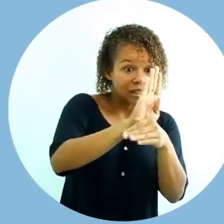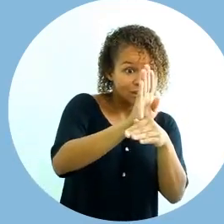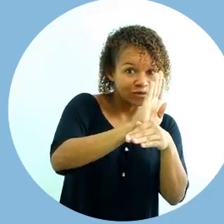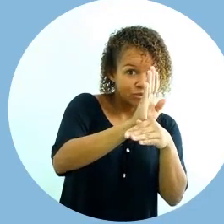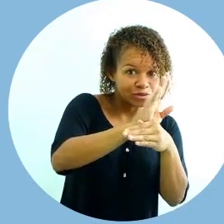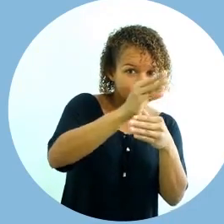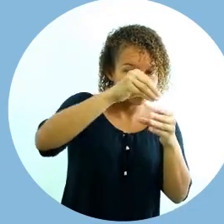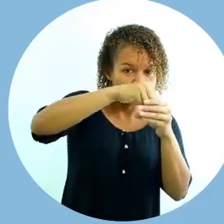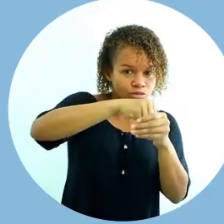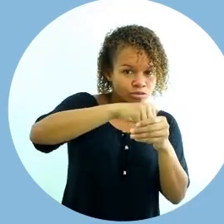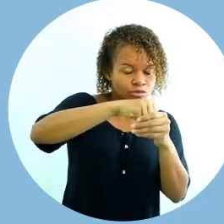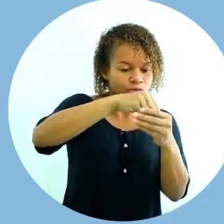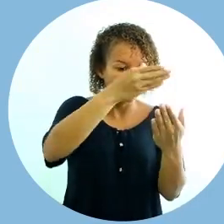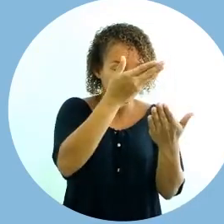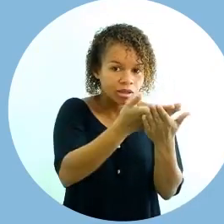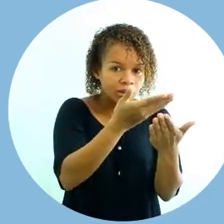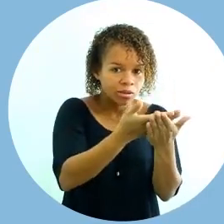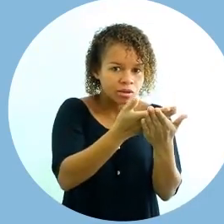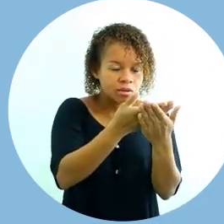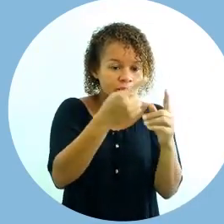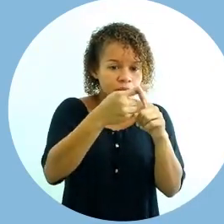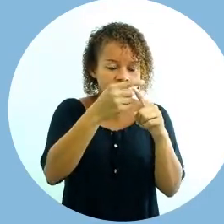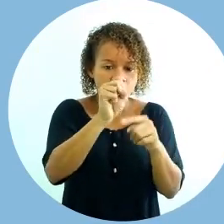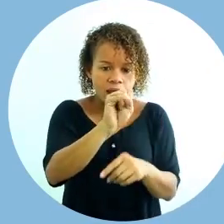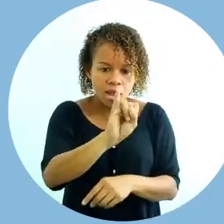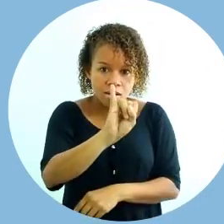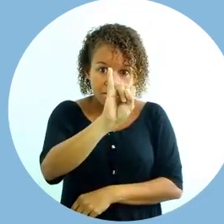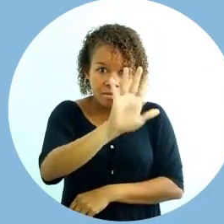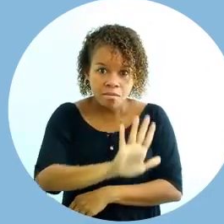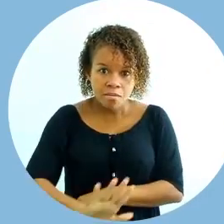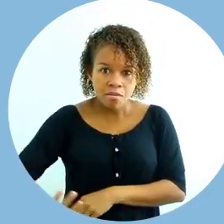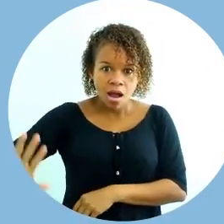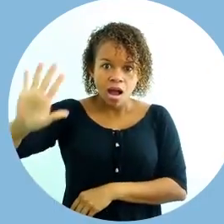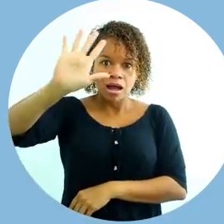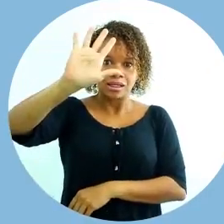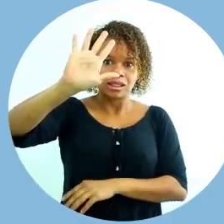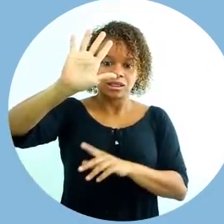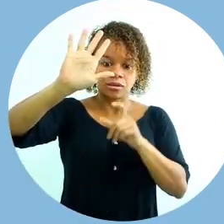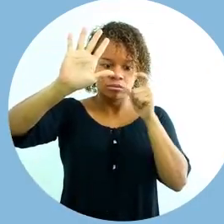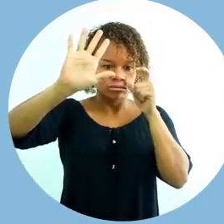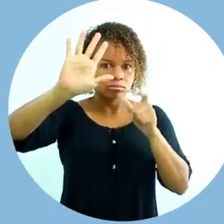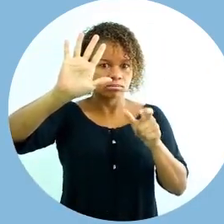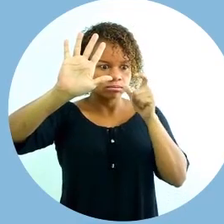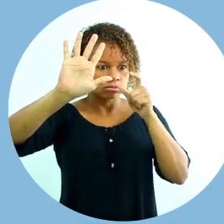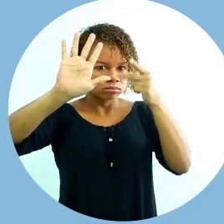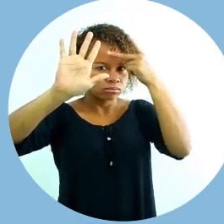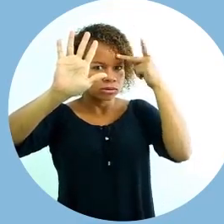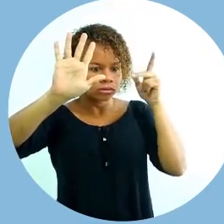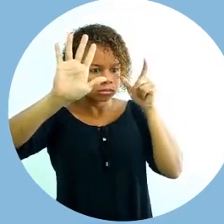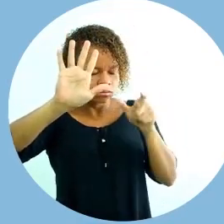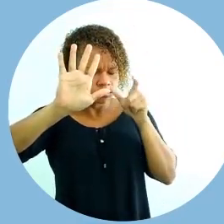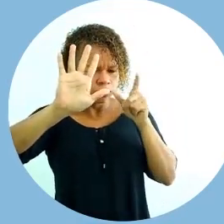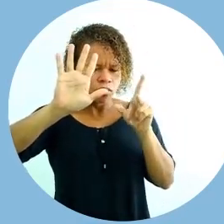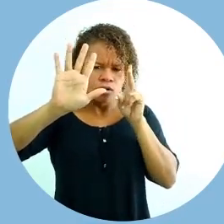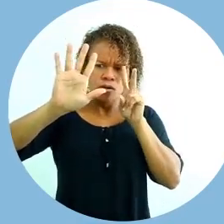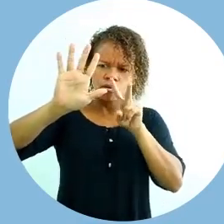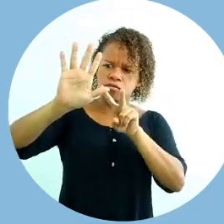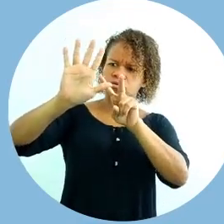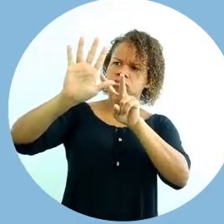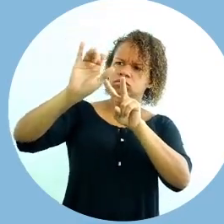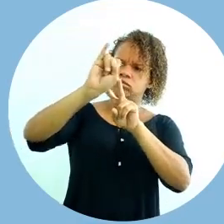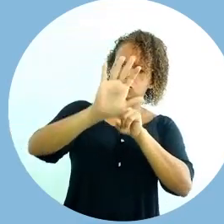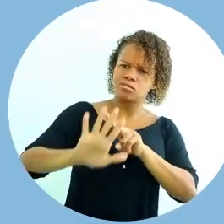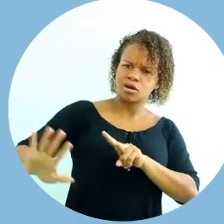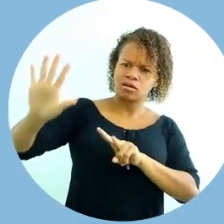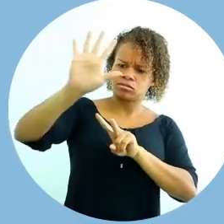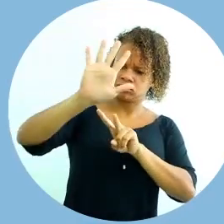historicamente, a imagem sempre foi algo de muito interesse das pessoas se ver ou ver